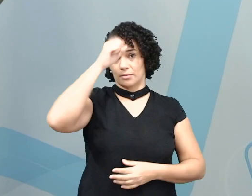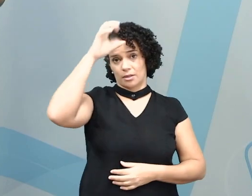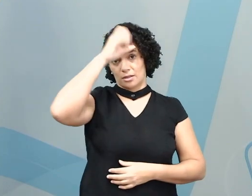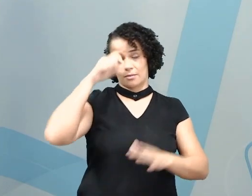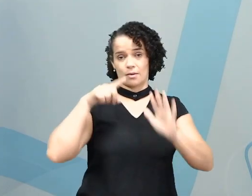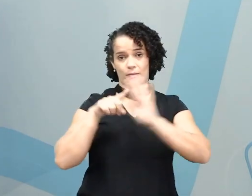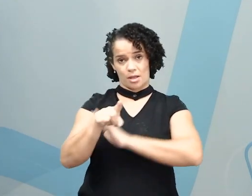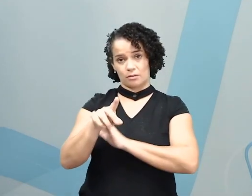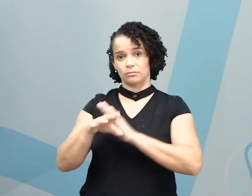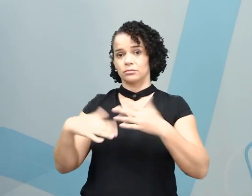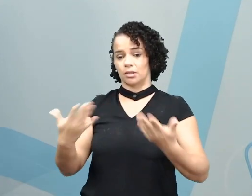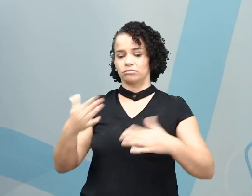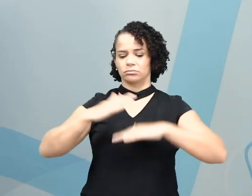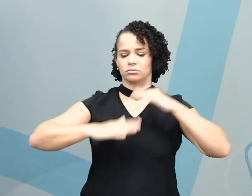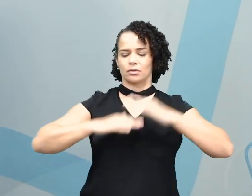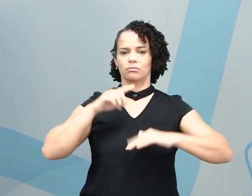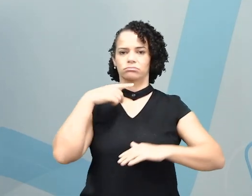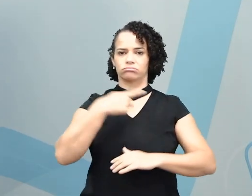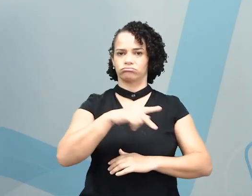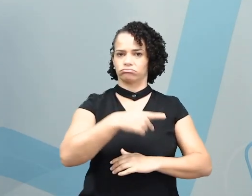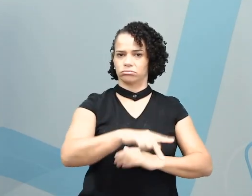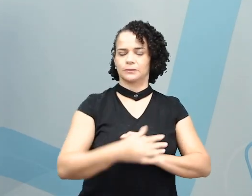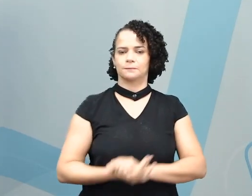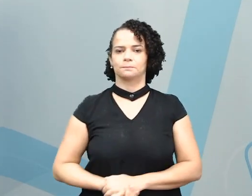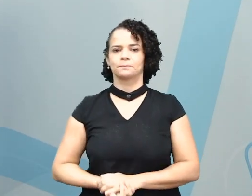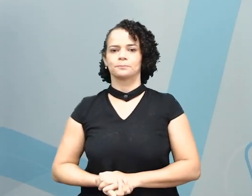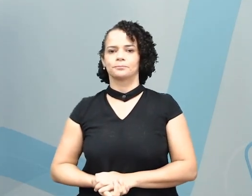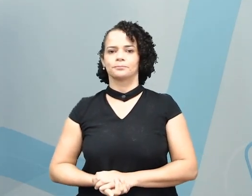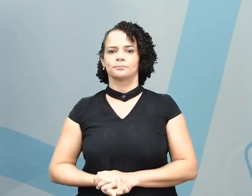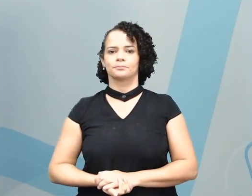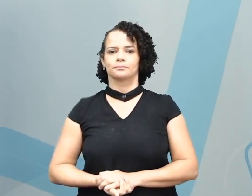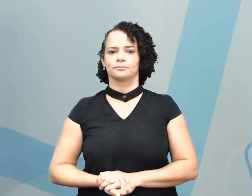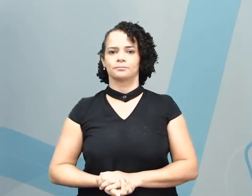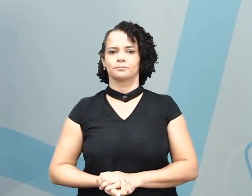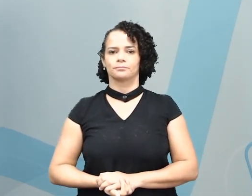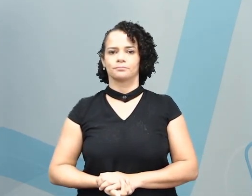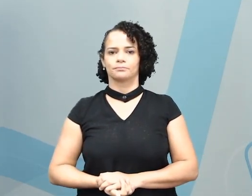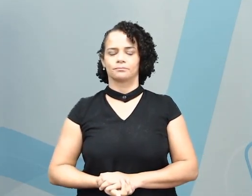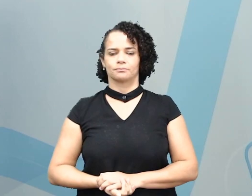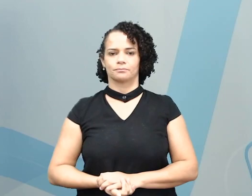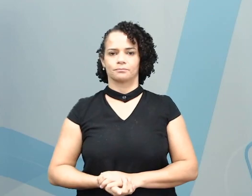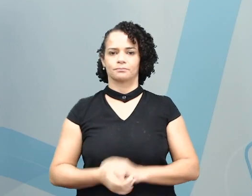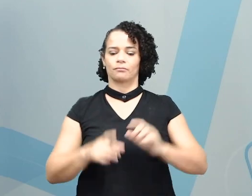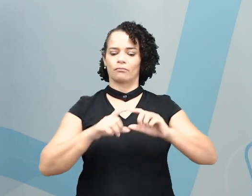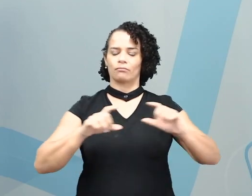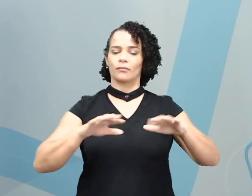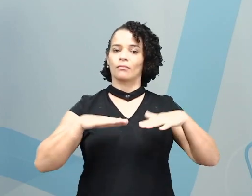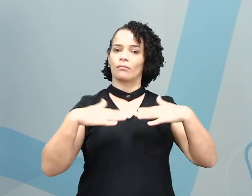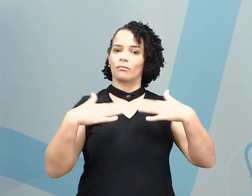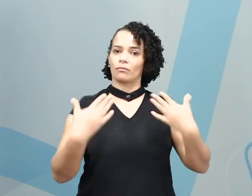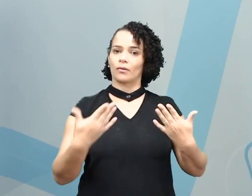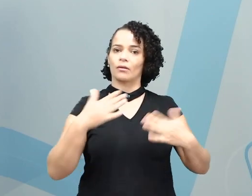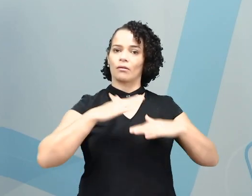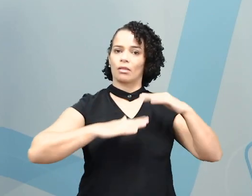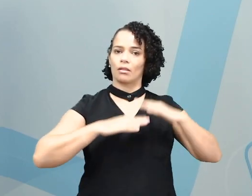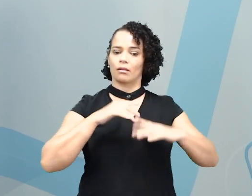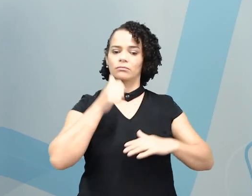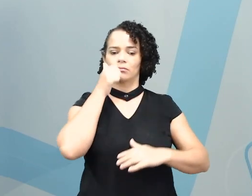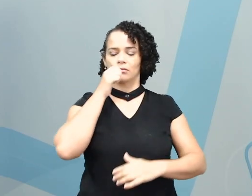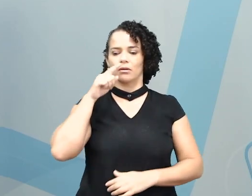perguntar sobre a profissão de alguém. What does she